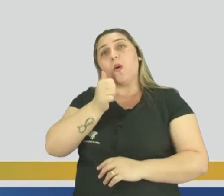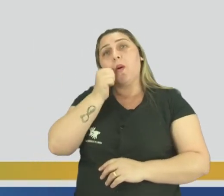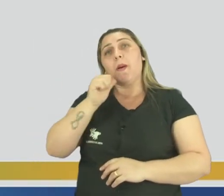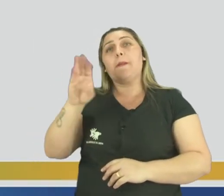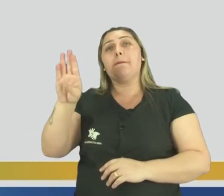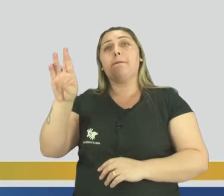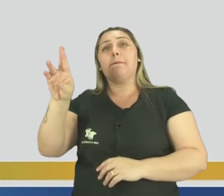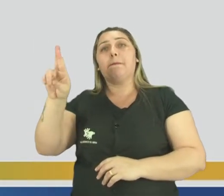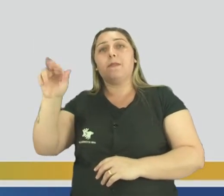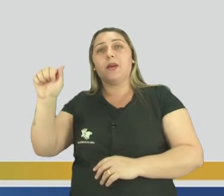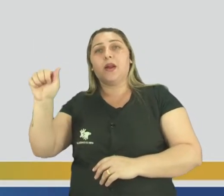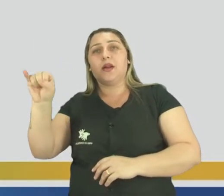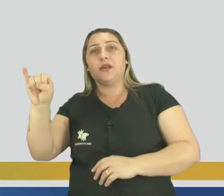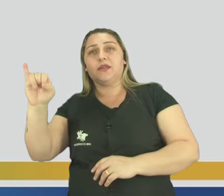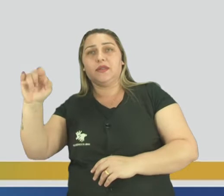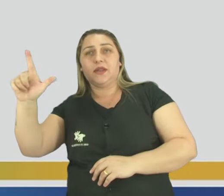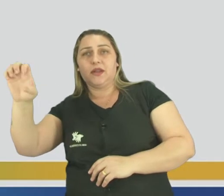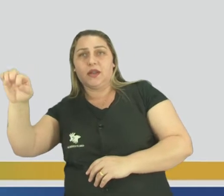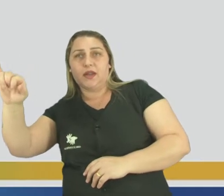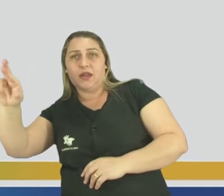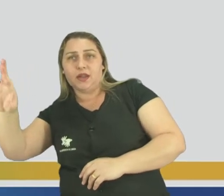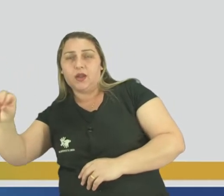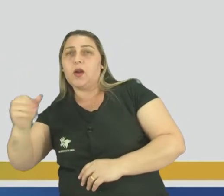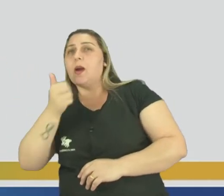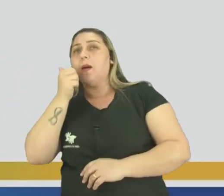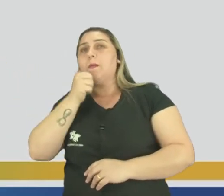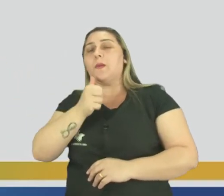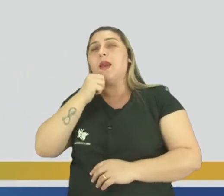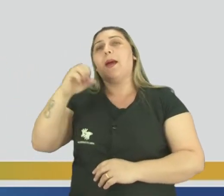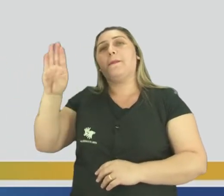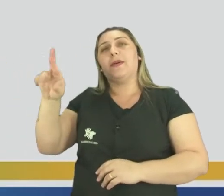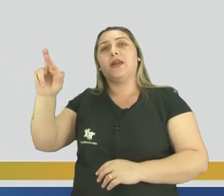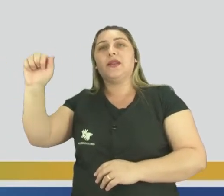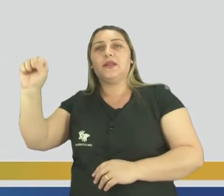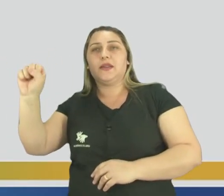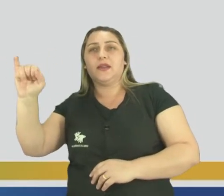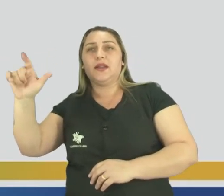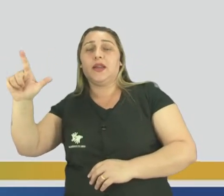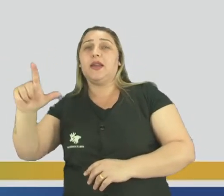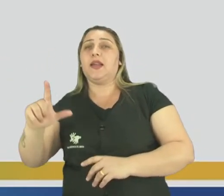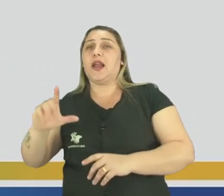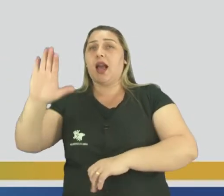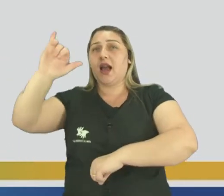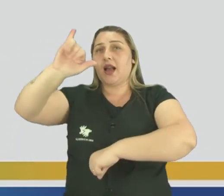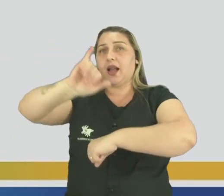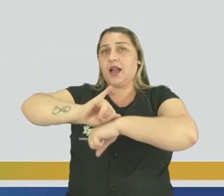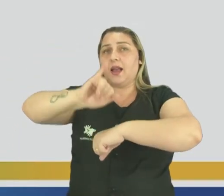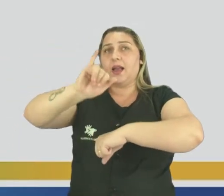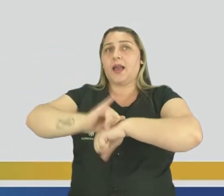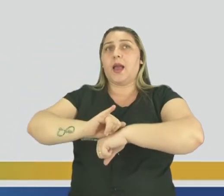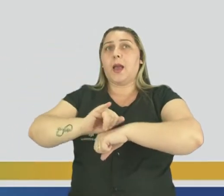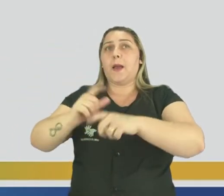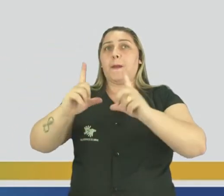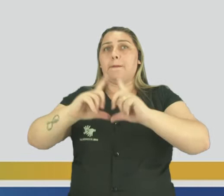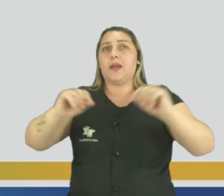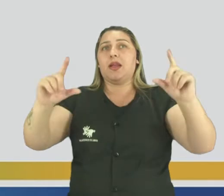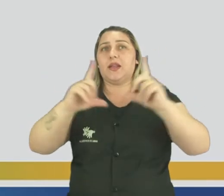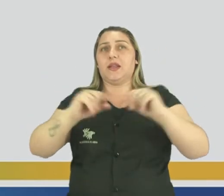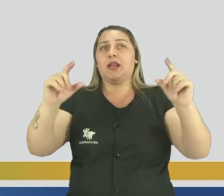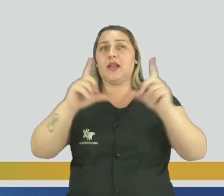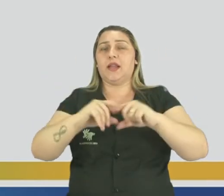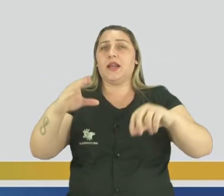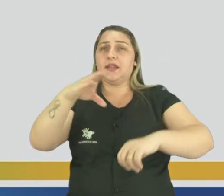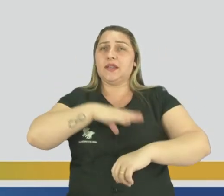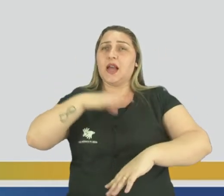brasileiro. Uma mulher é brasileira. E a capital é Brasília. E a cidade mais populosa?